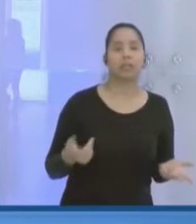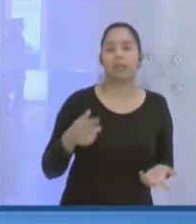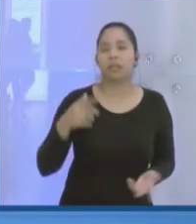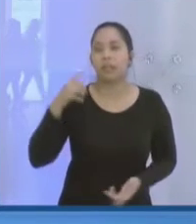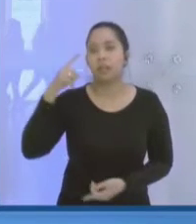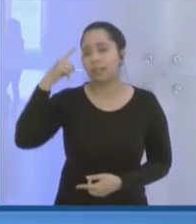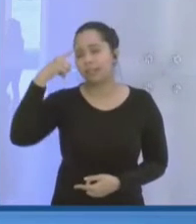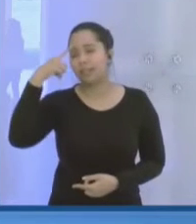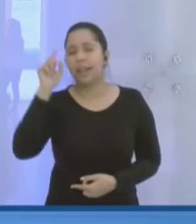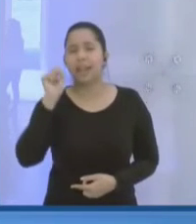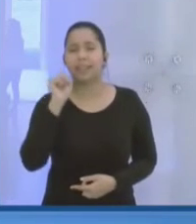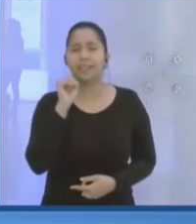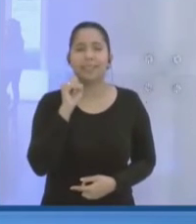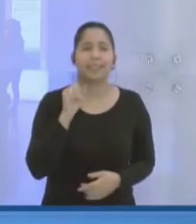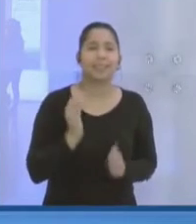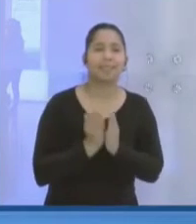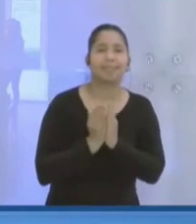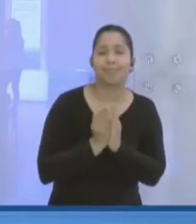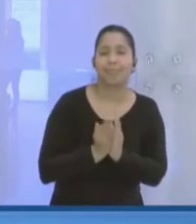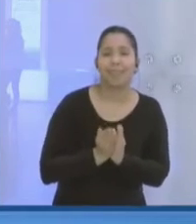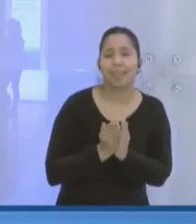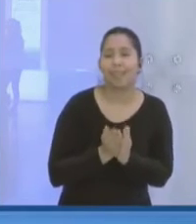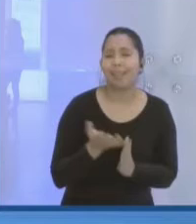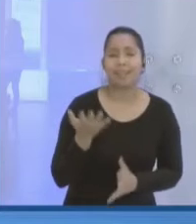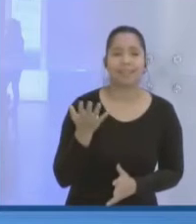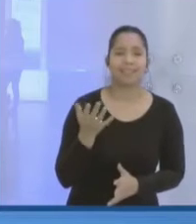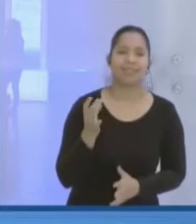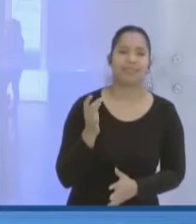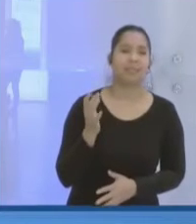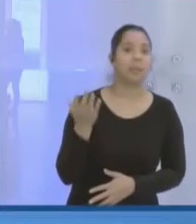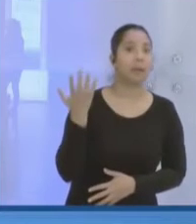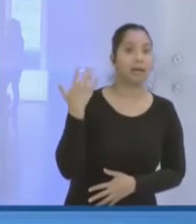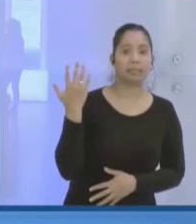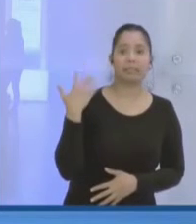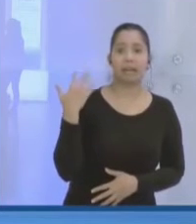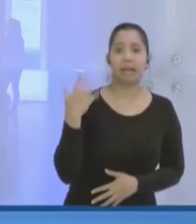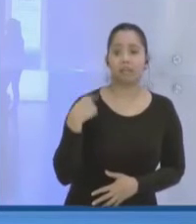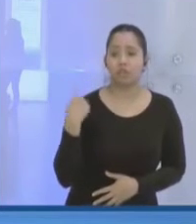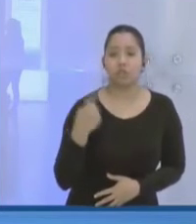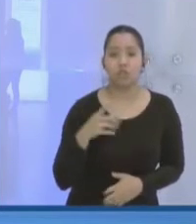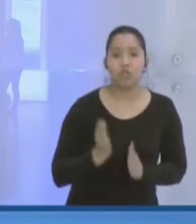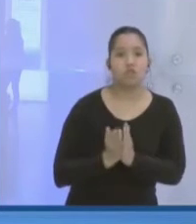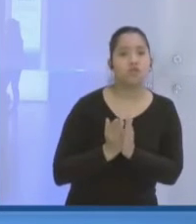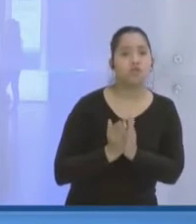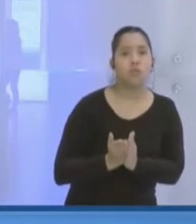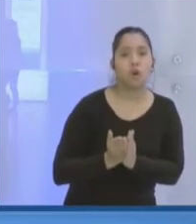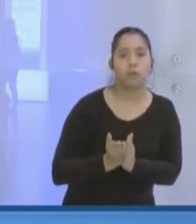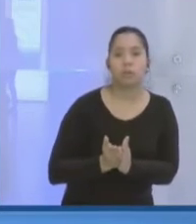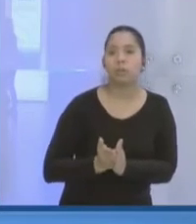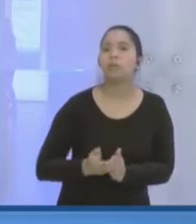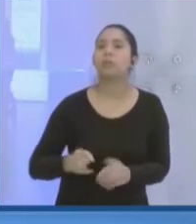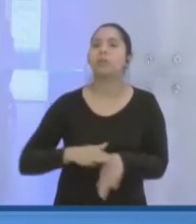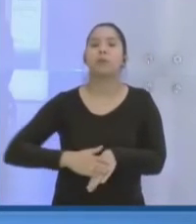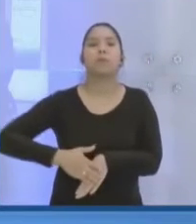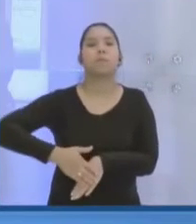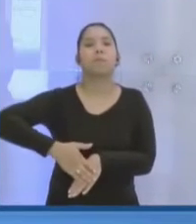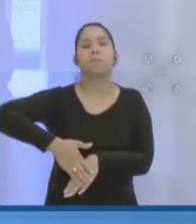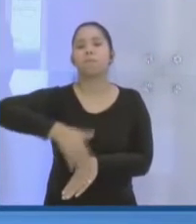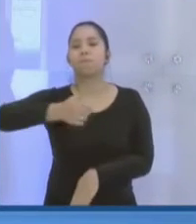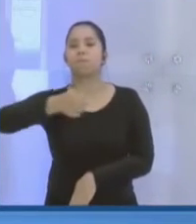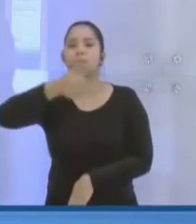do porto como gargalo, está ficando para trás. Os nossos portos estão cada vez mais eficientes.